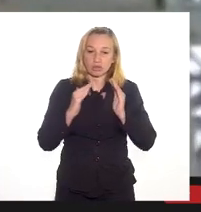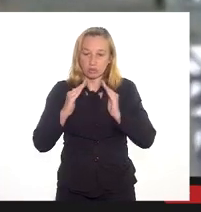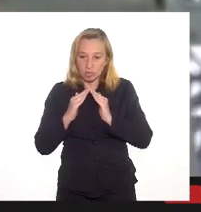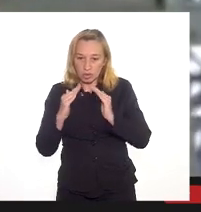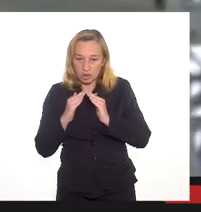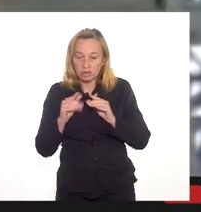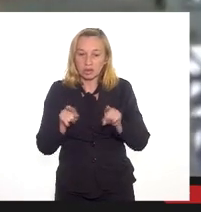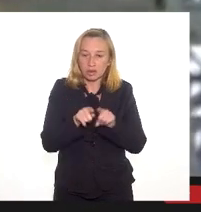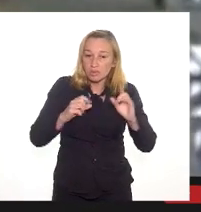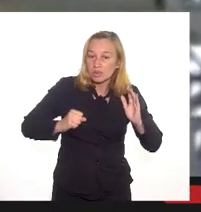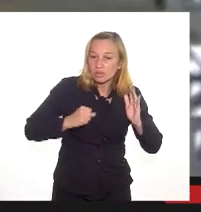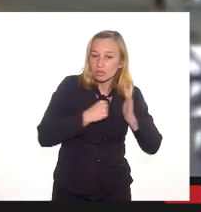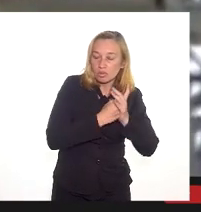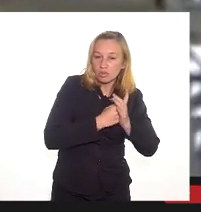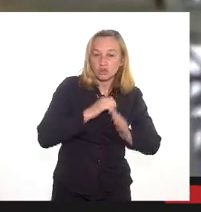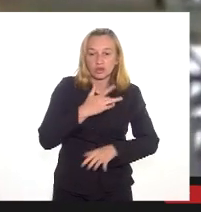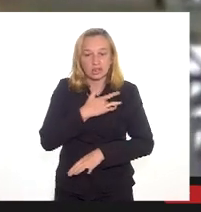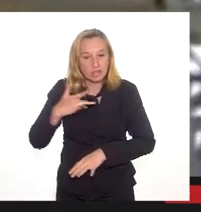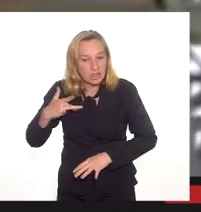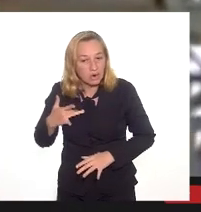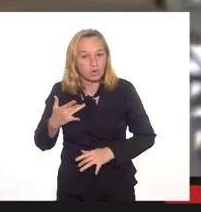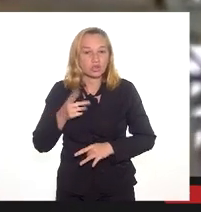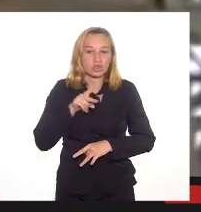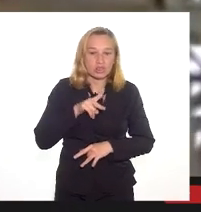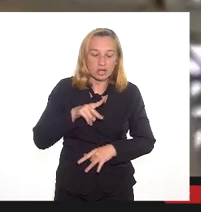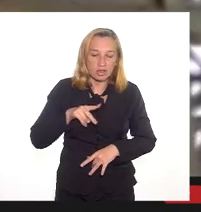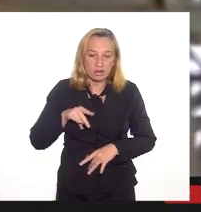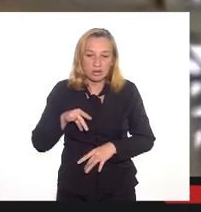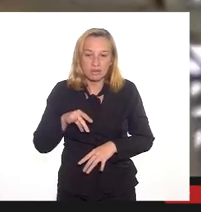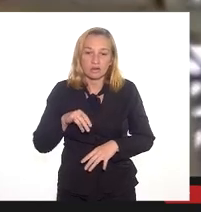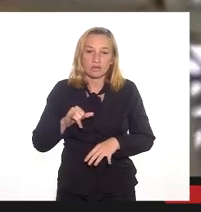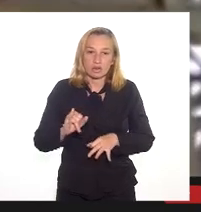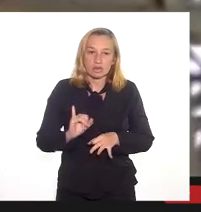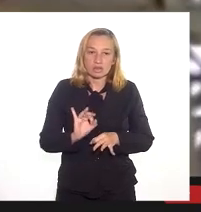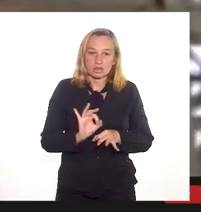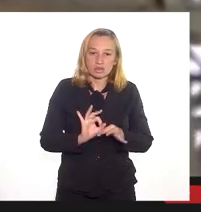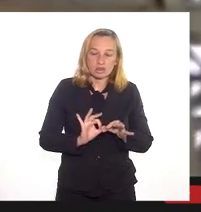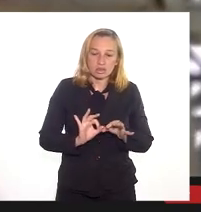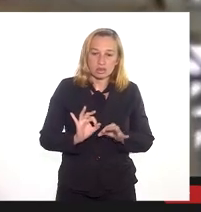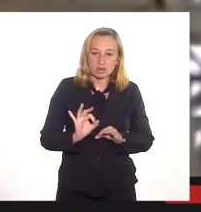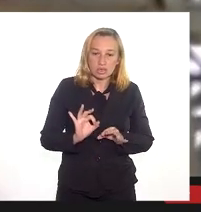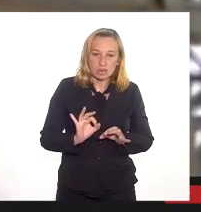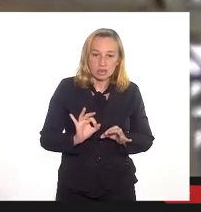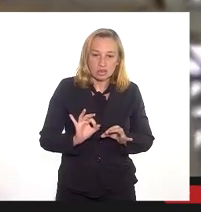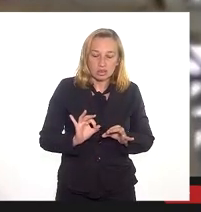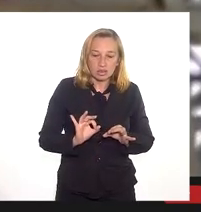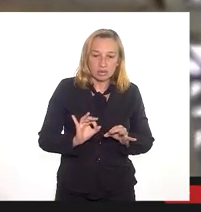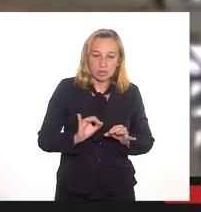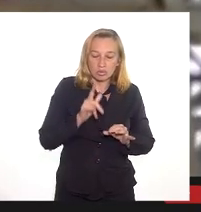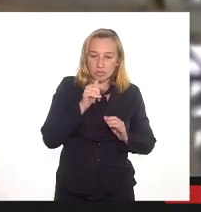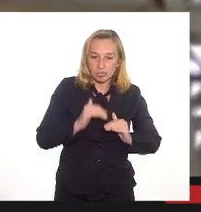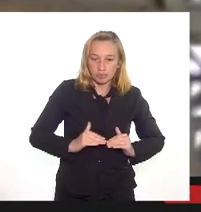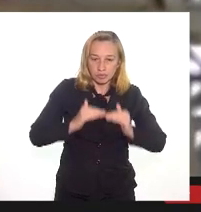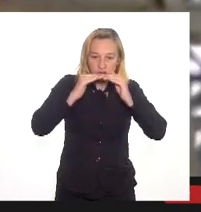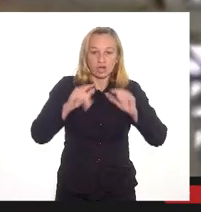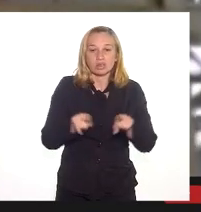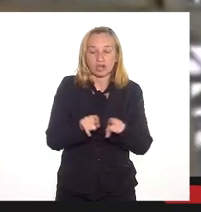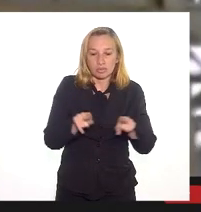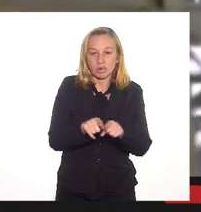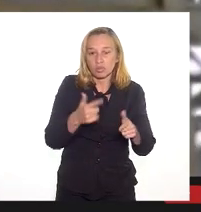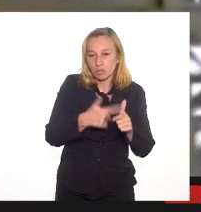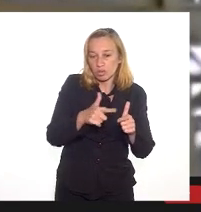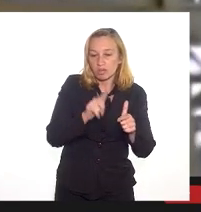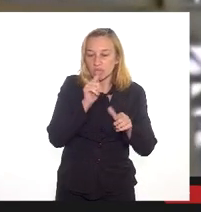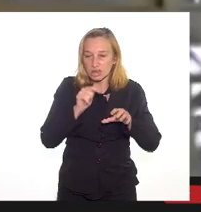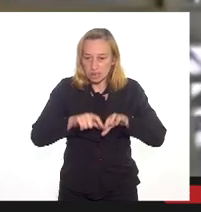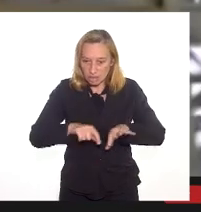e o impacto na saúde que vai ser decorrente dessas eventuais inundações e até do problema do saneamento.